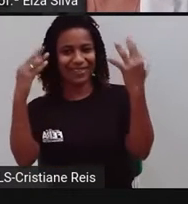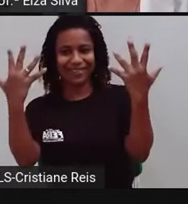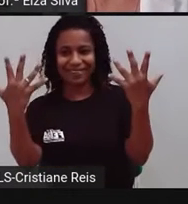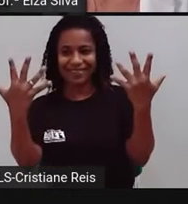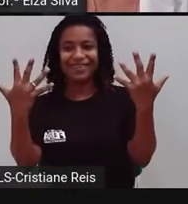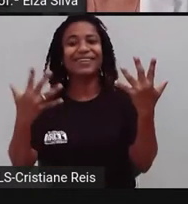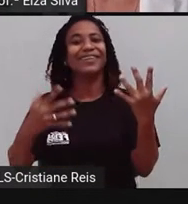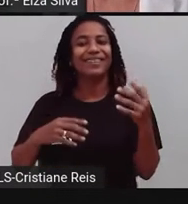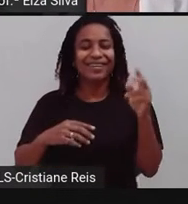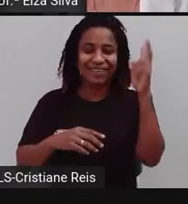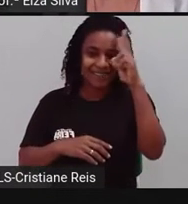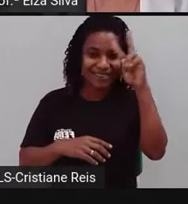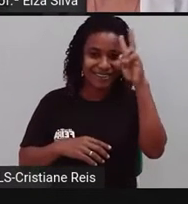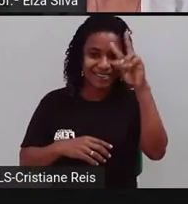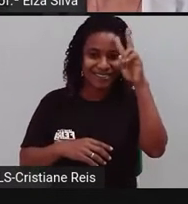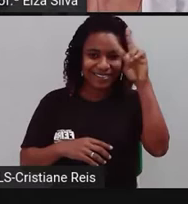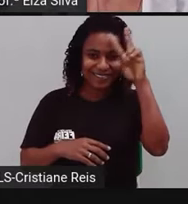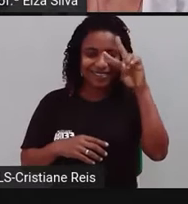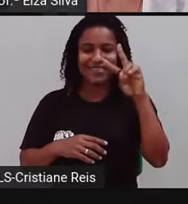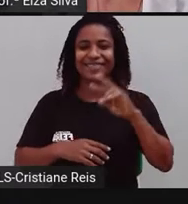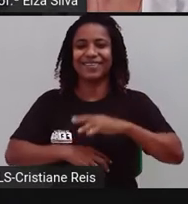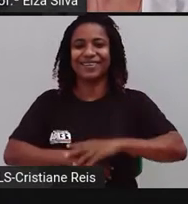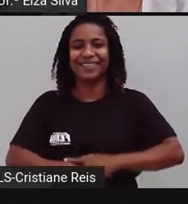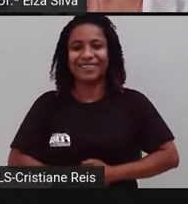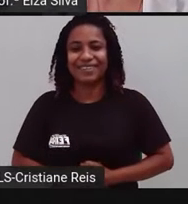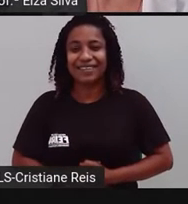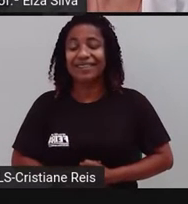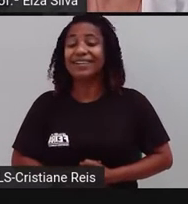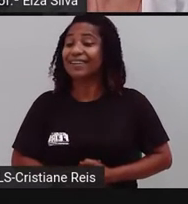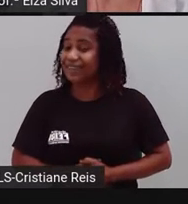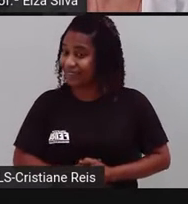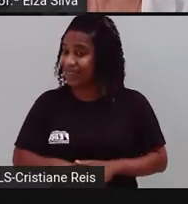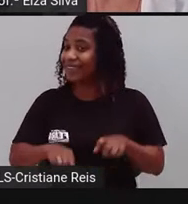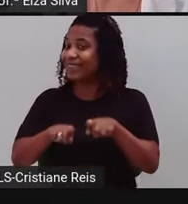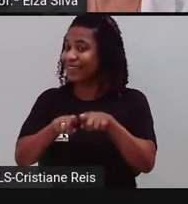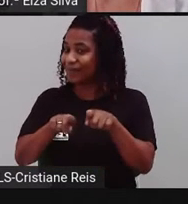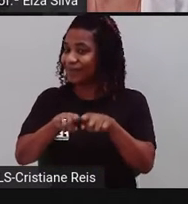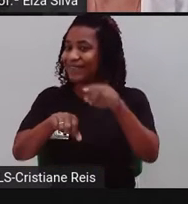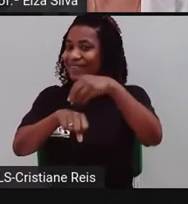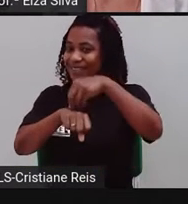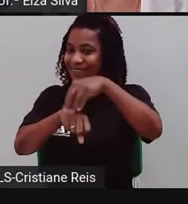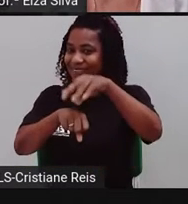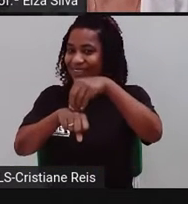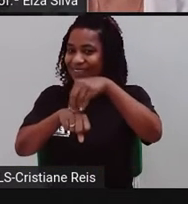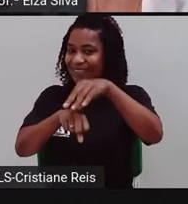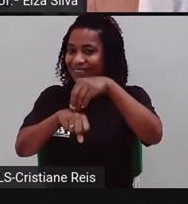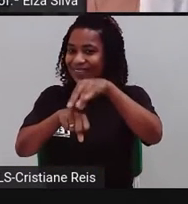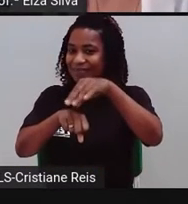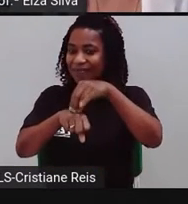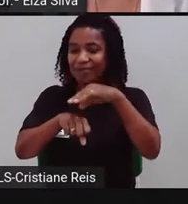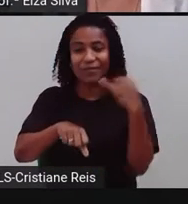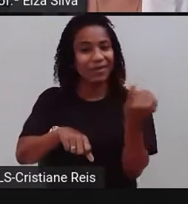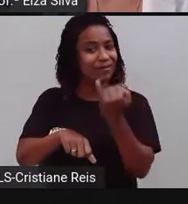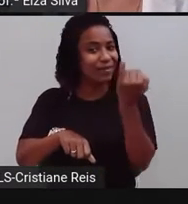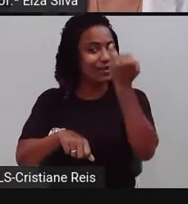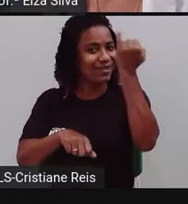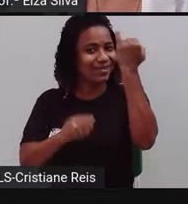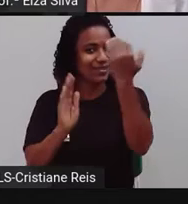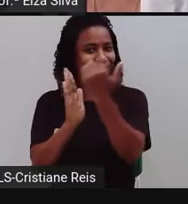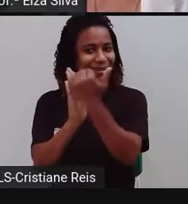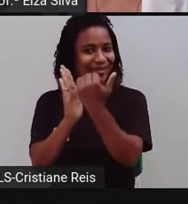review. E é importante também lembrar daquelas preciosas dicas de organização. Tips.